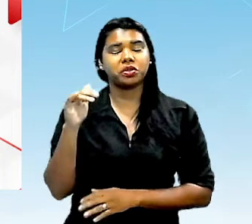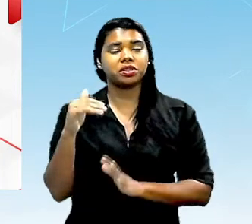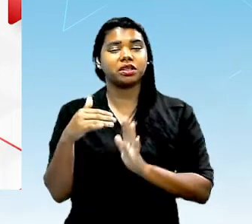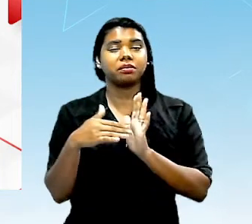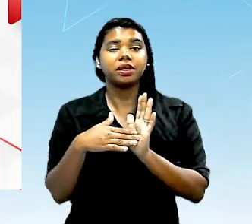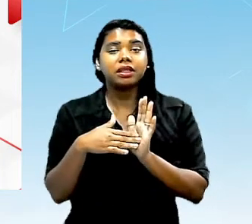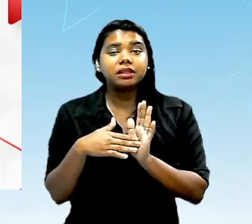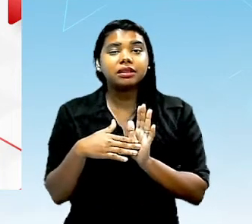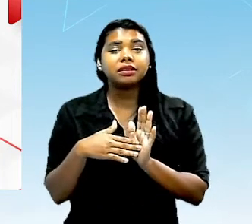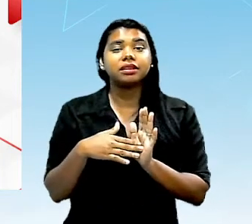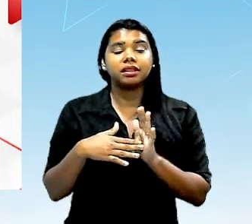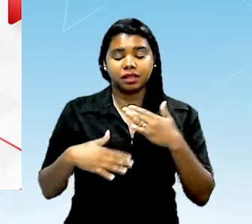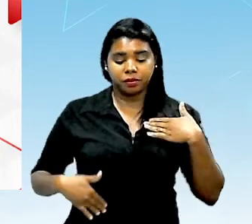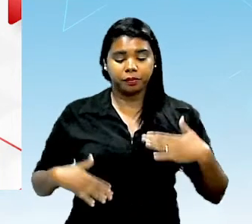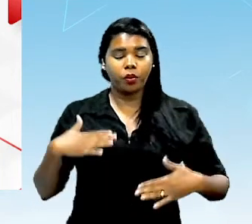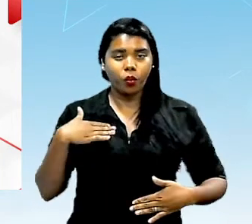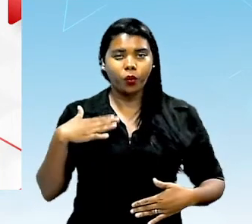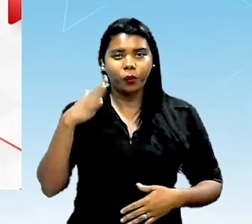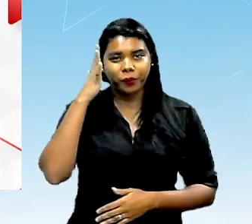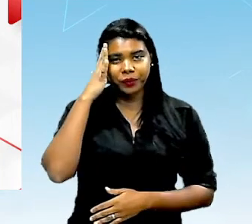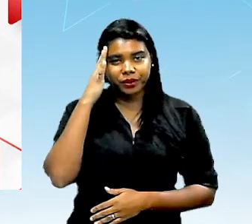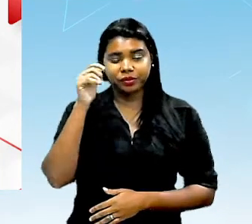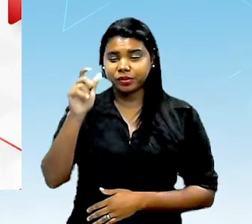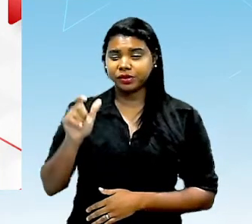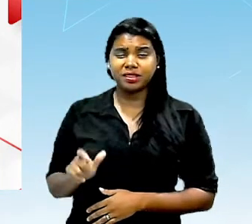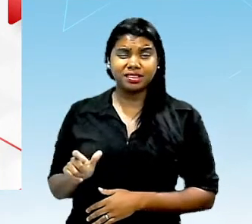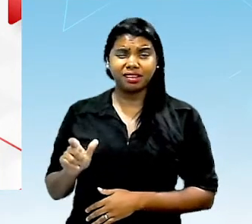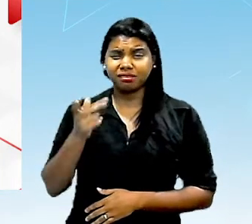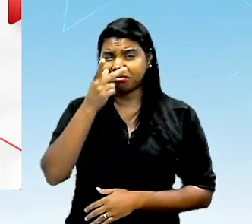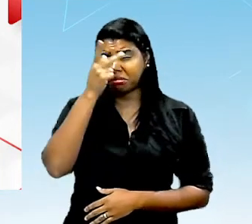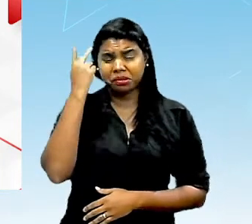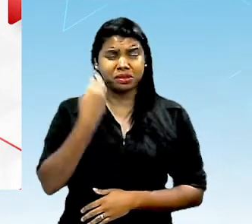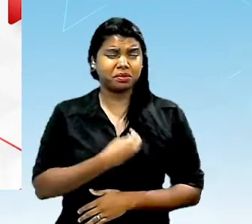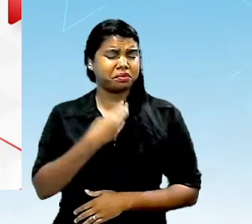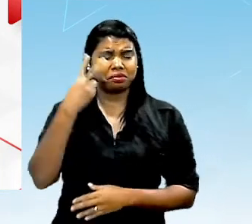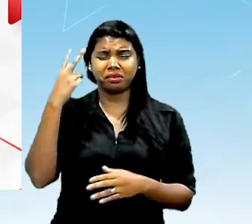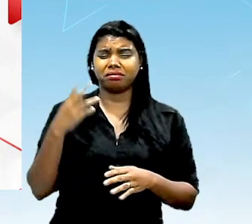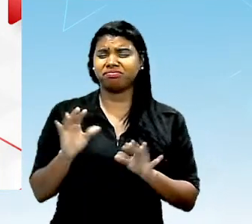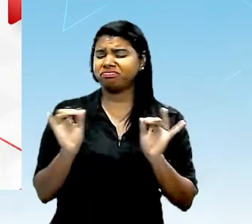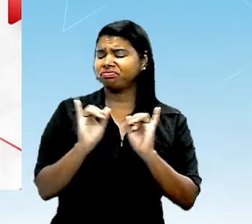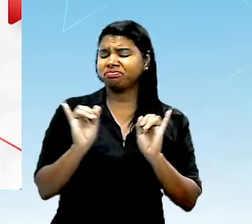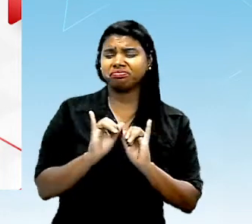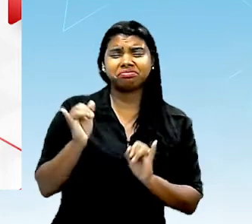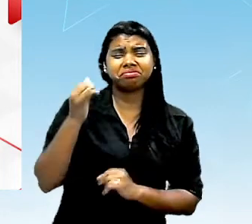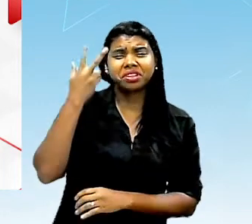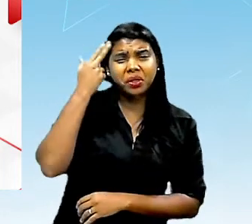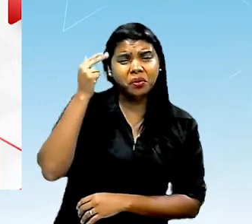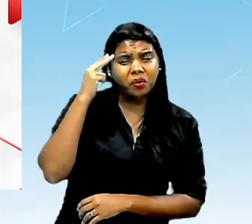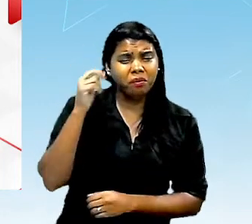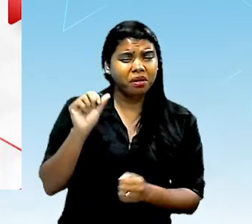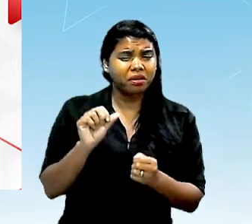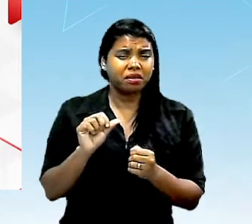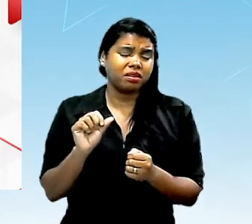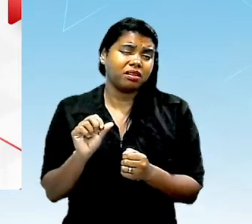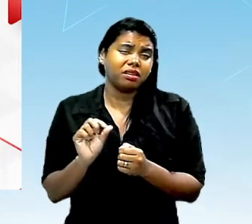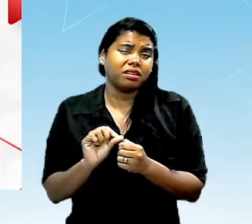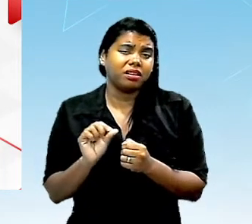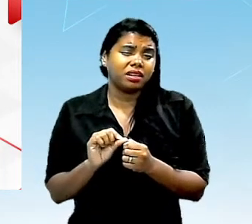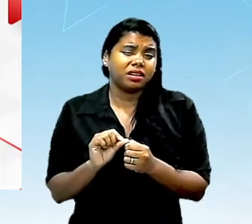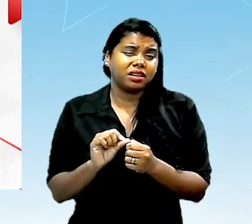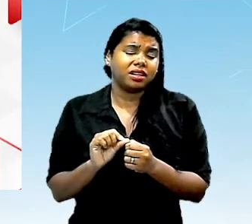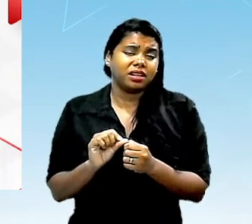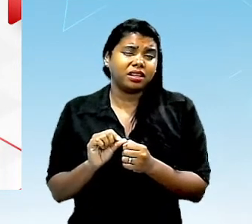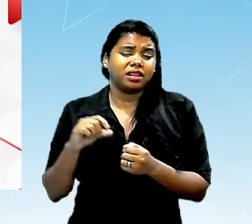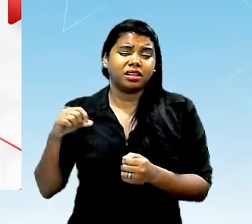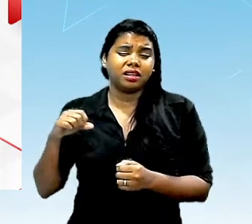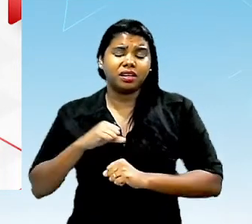amas por quilograma corporal se é uma pessoa que tem uma vida normal, comum faz atividade física com pouca regular